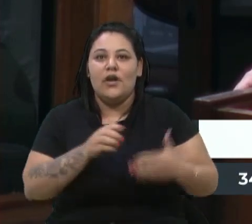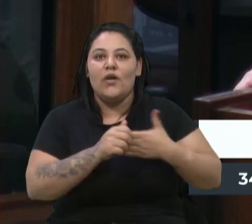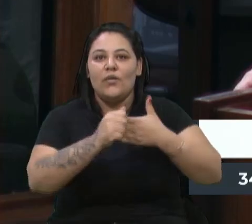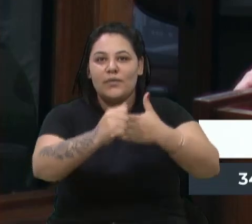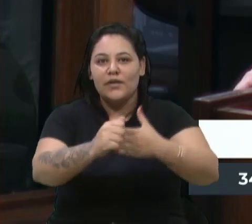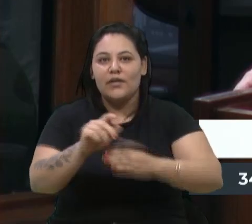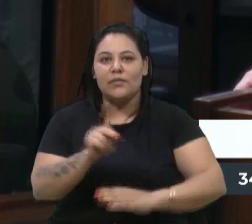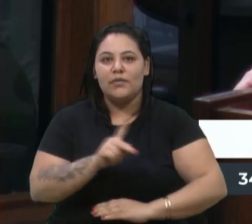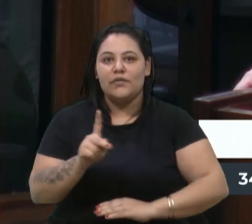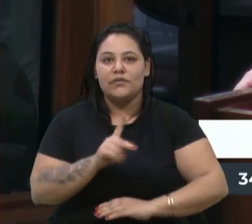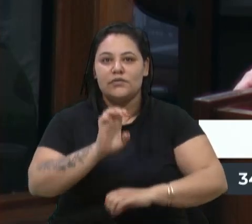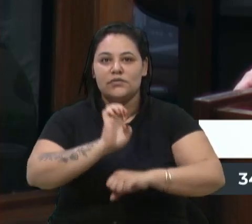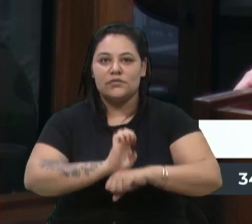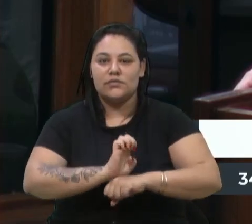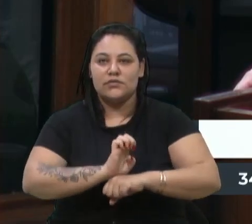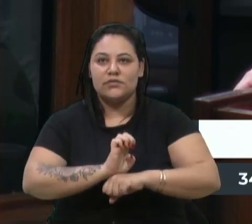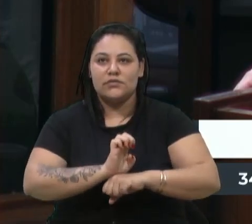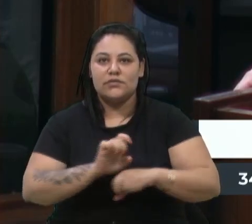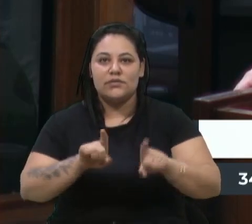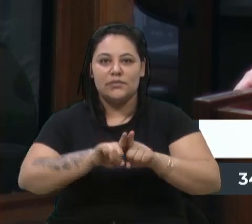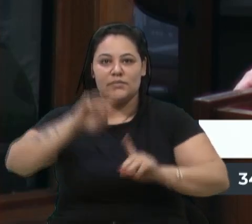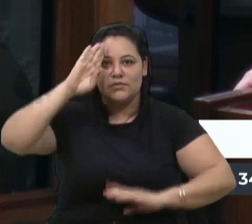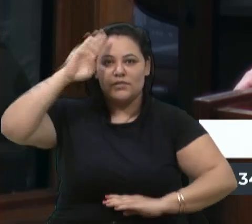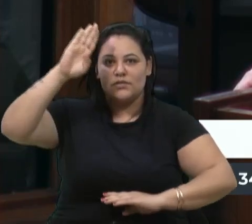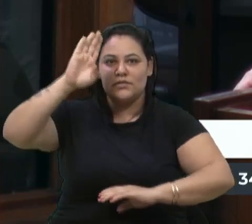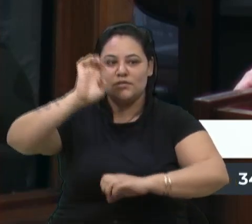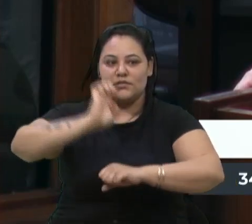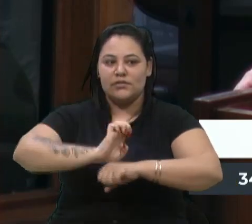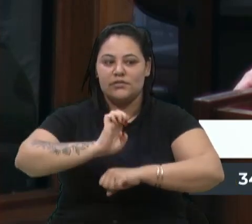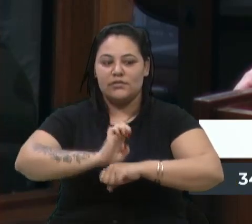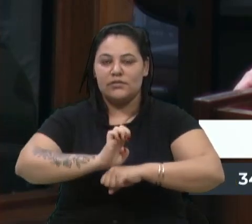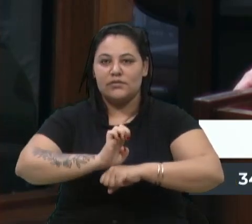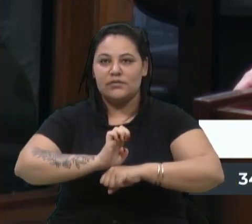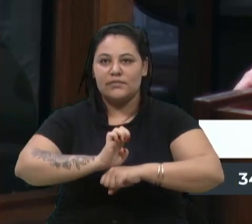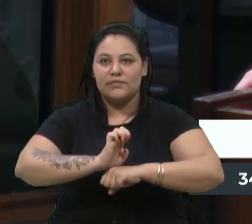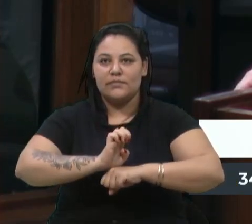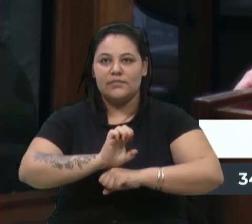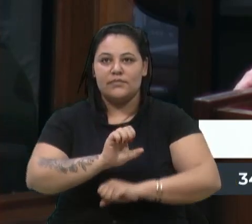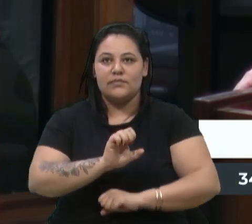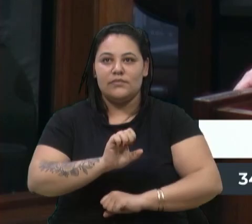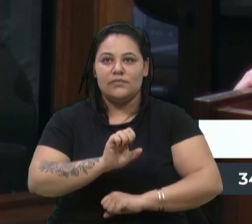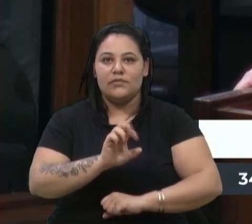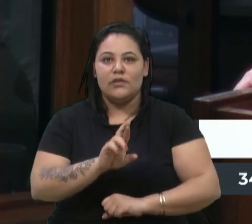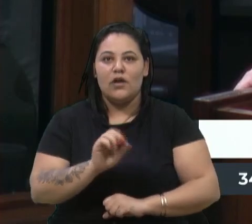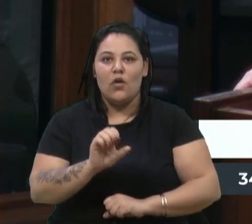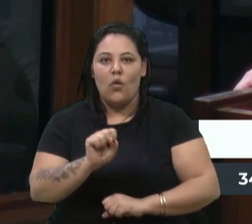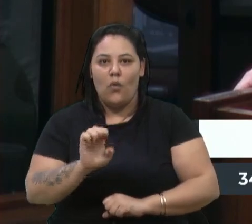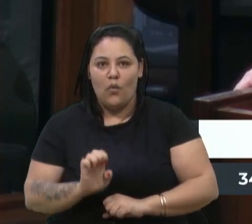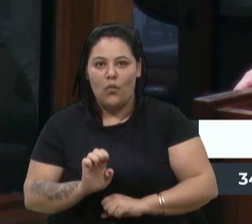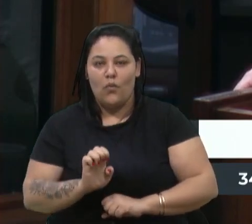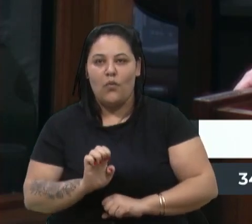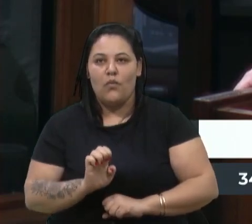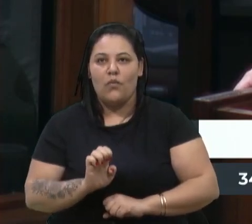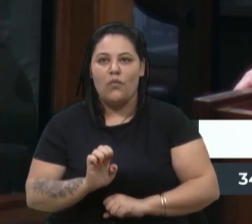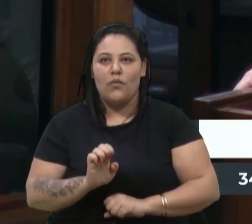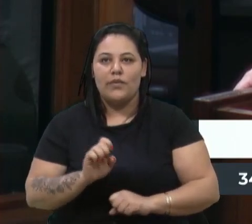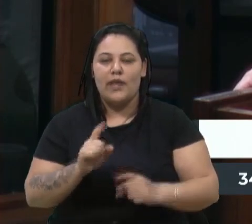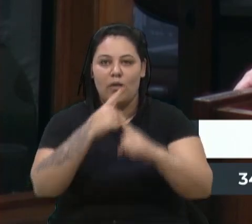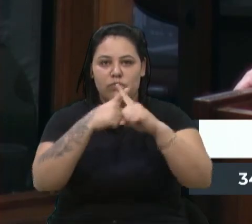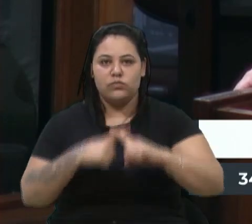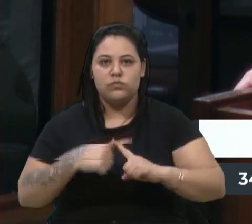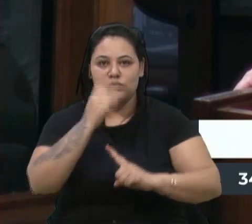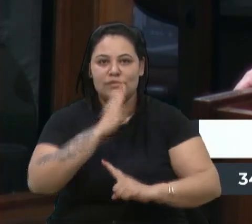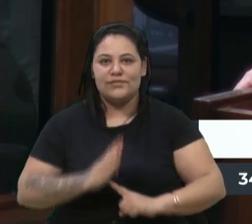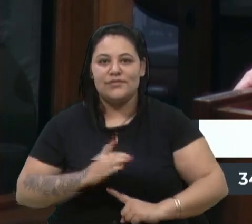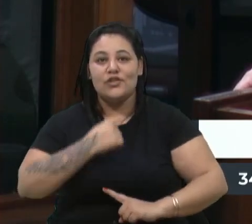uma professora do Estado e um militar estadual, que é a soldada Rose Pauschinski, nesta competição nacional. E